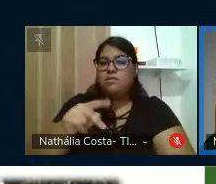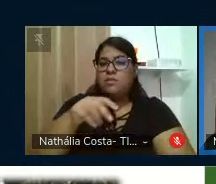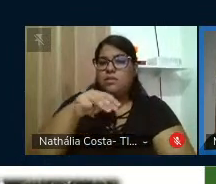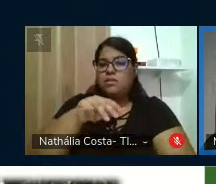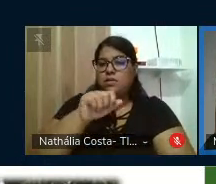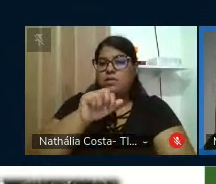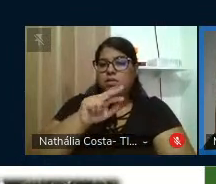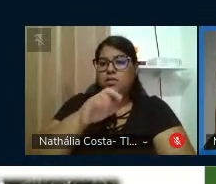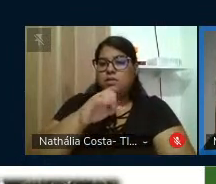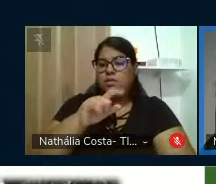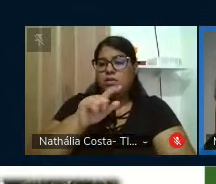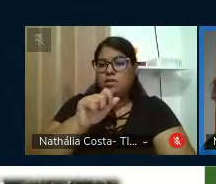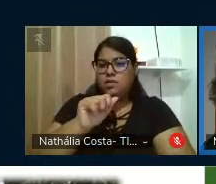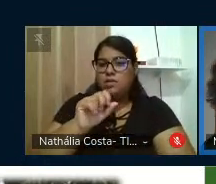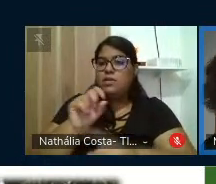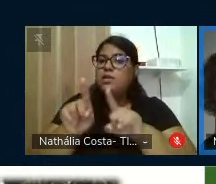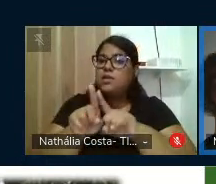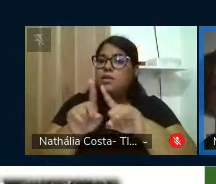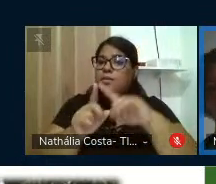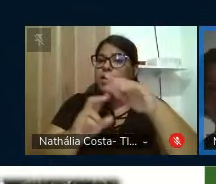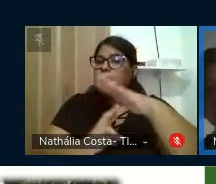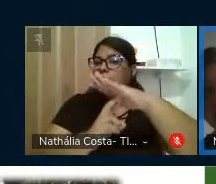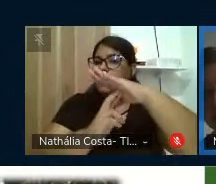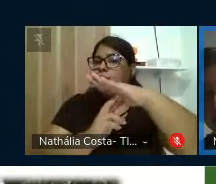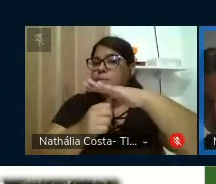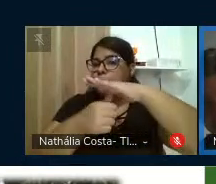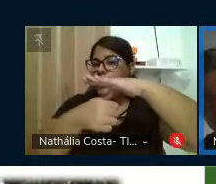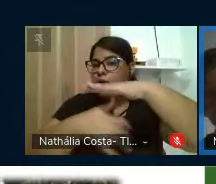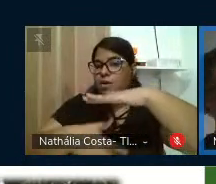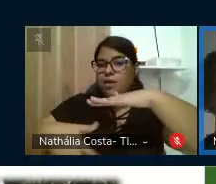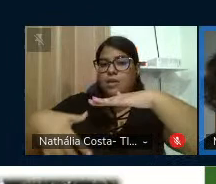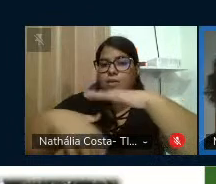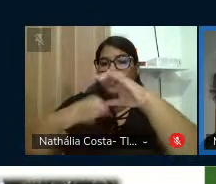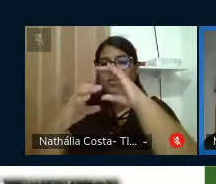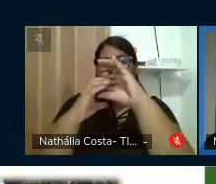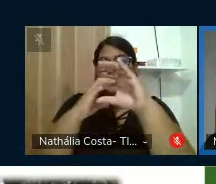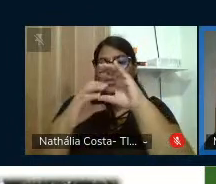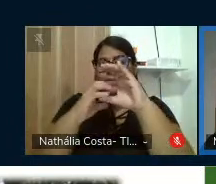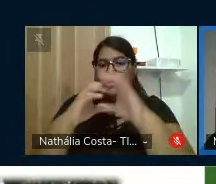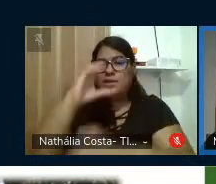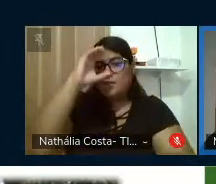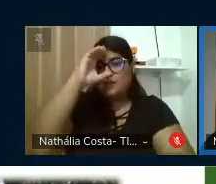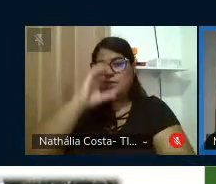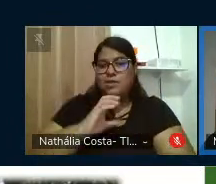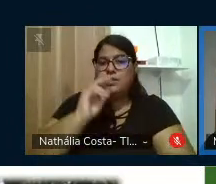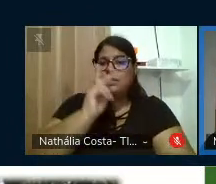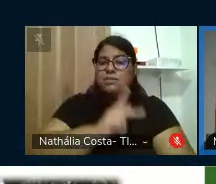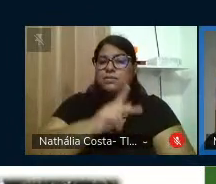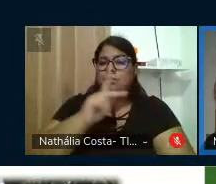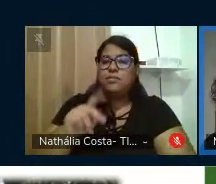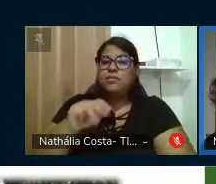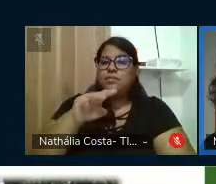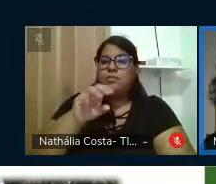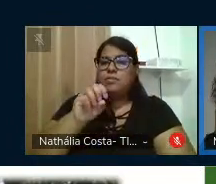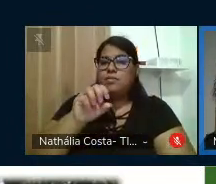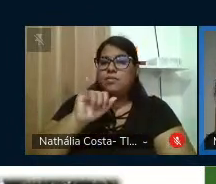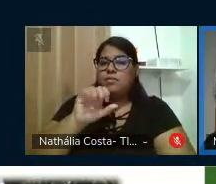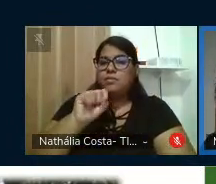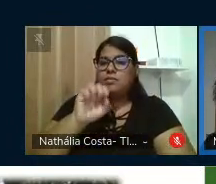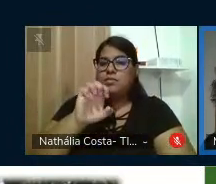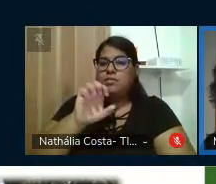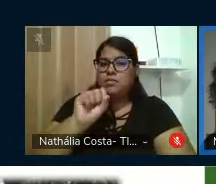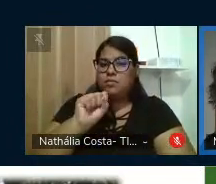Carneiro Leão e ao pró-reitor de Extensão e Comunicação e Cidadania, professor Moisés Santanas,